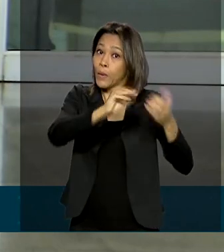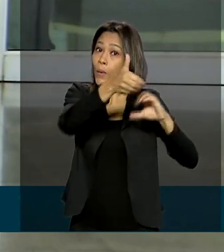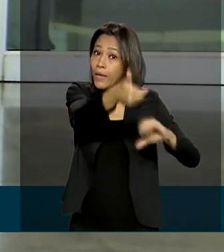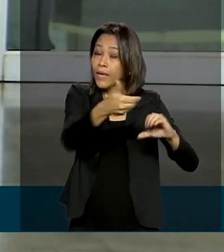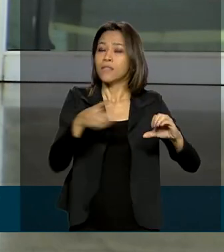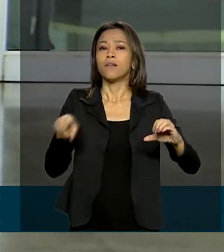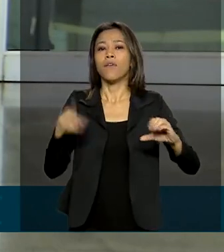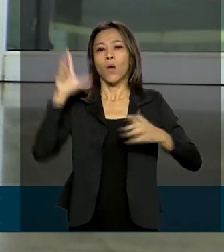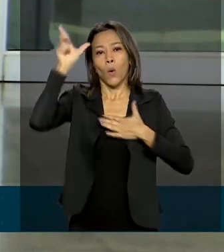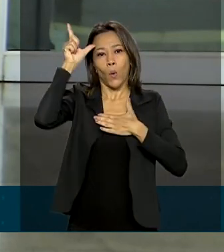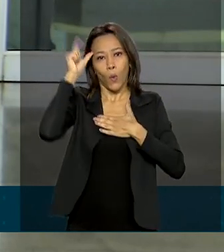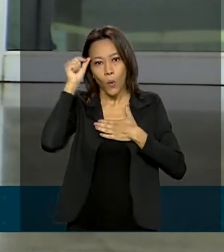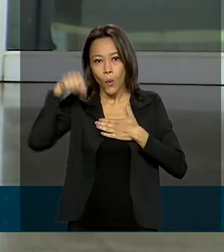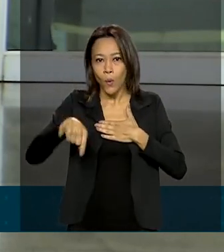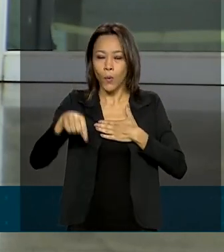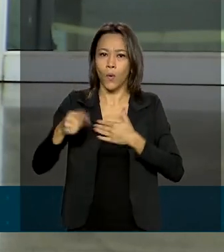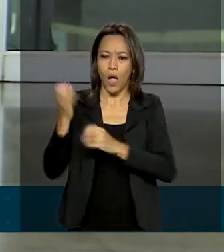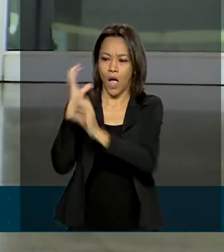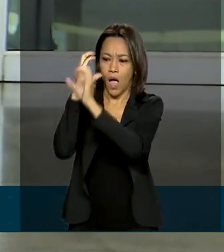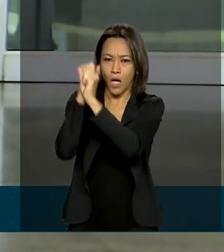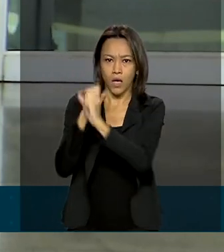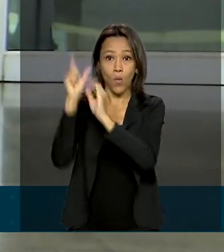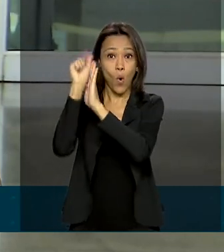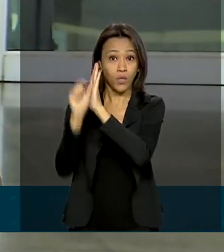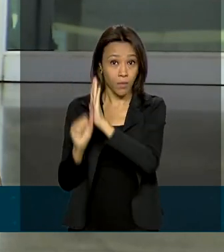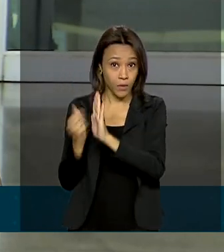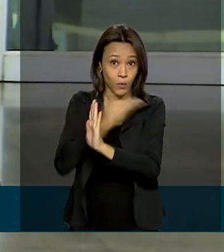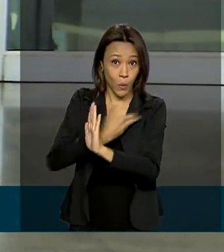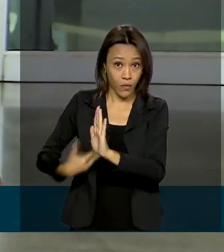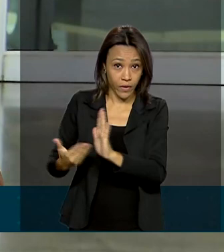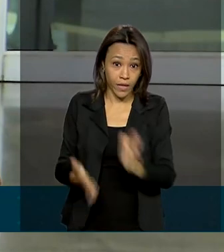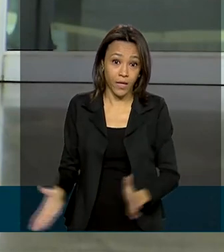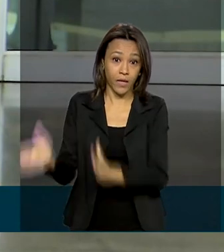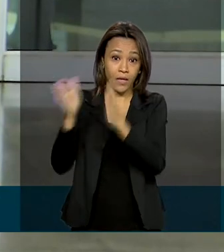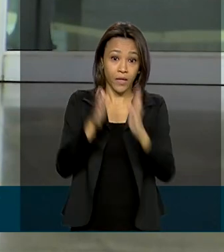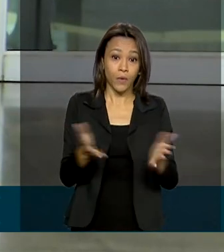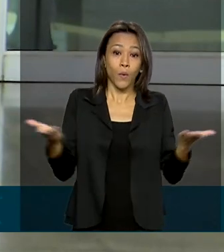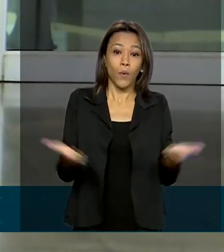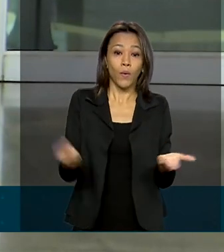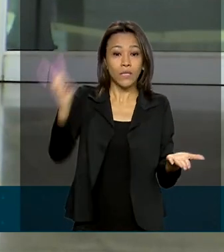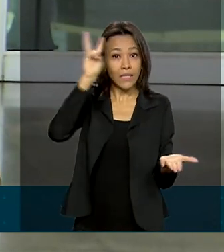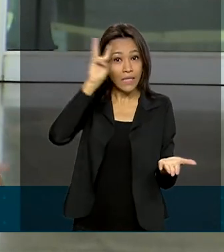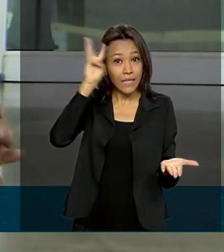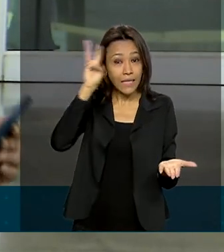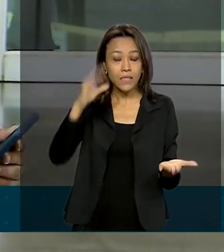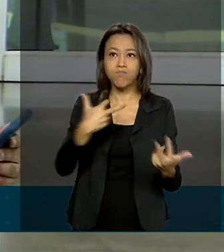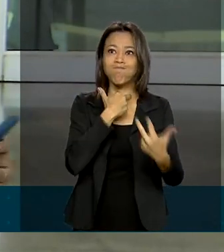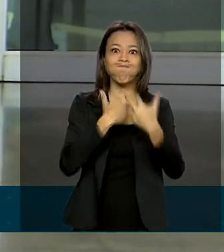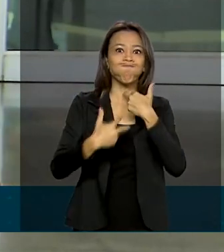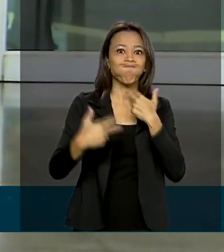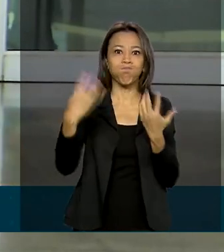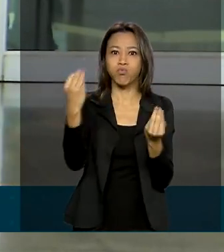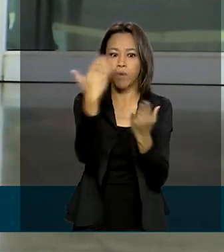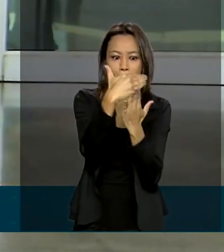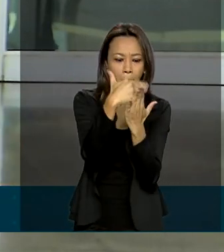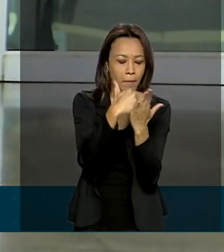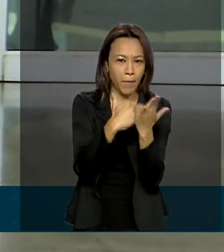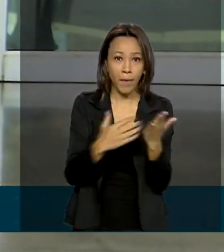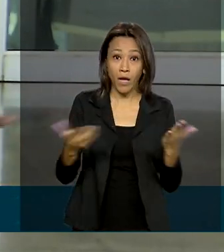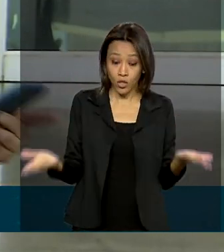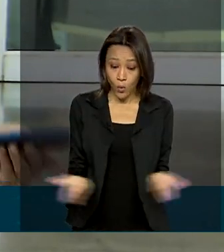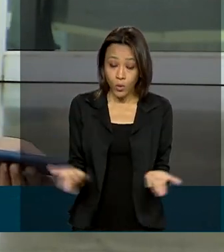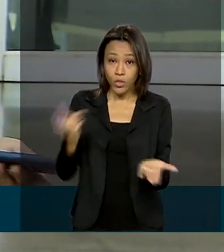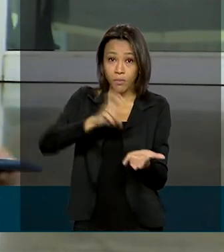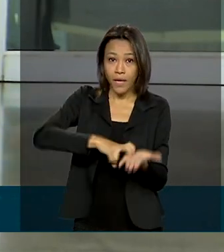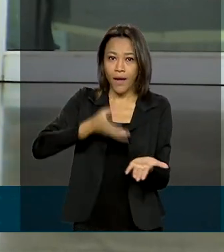contas públicas, a partir do ano que vem. E hoje é uma terça-feira com uma agenda muito cheia para o presidente Jair Bolsonaro. Agora pela manhã, ele teve esse café